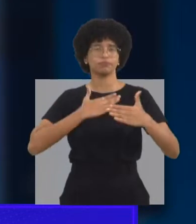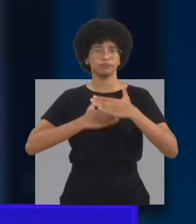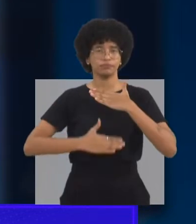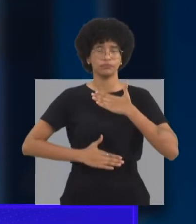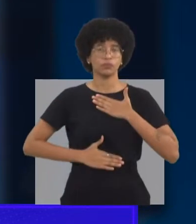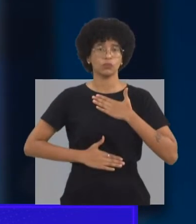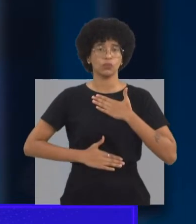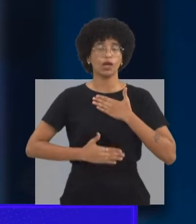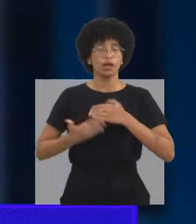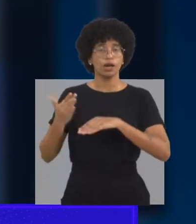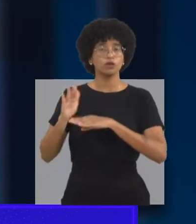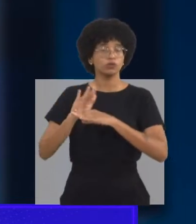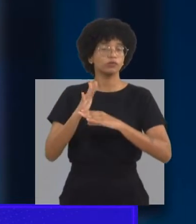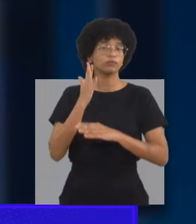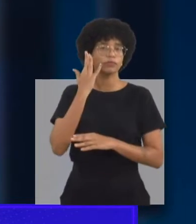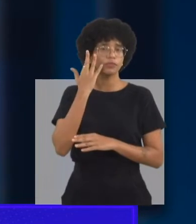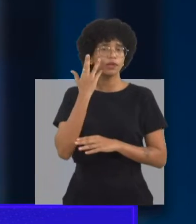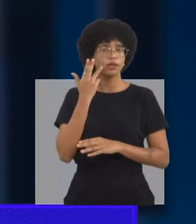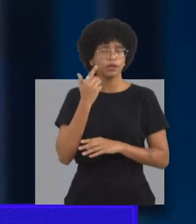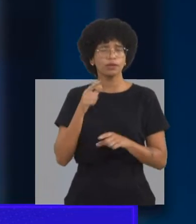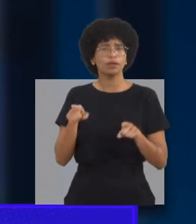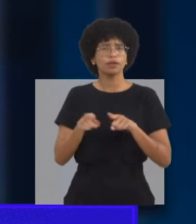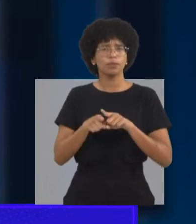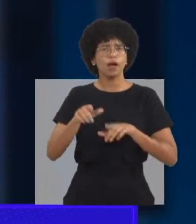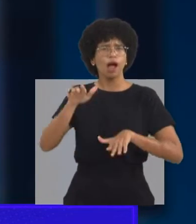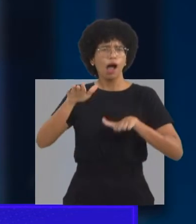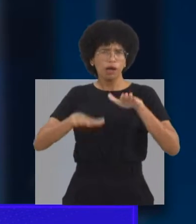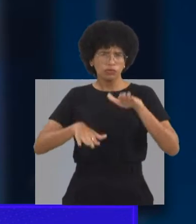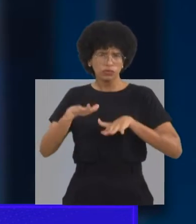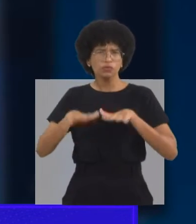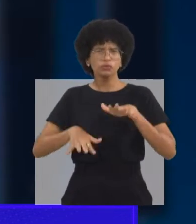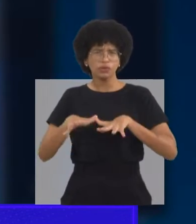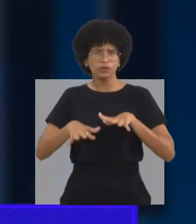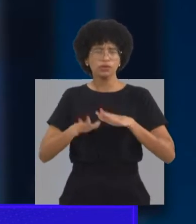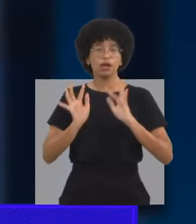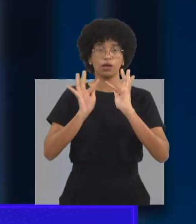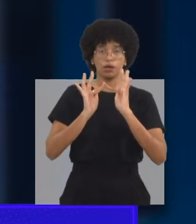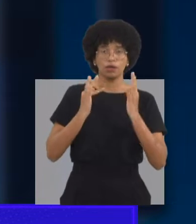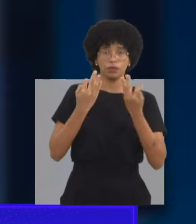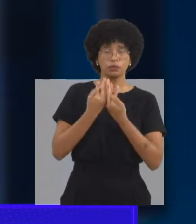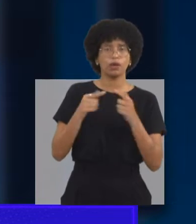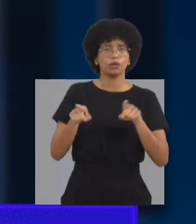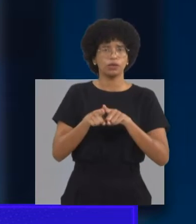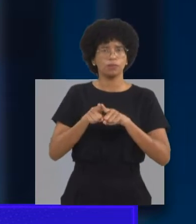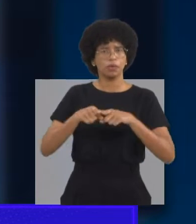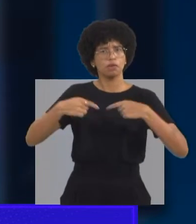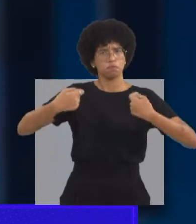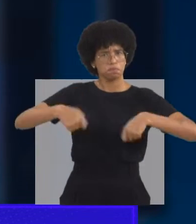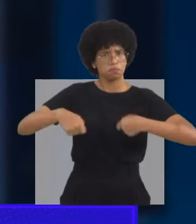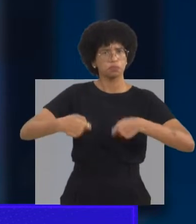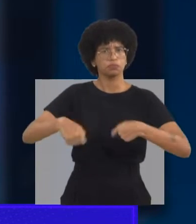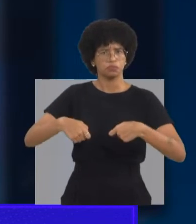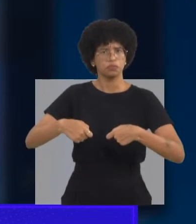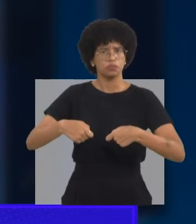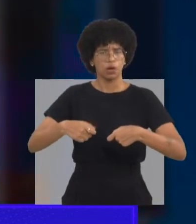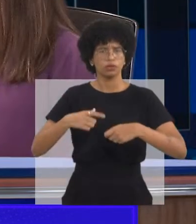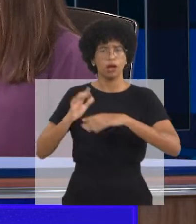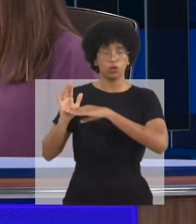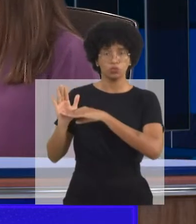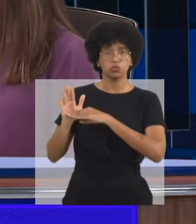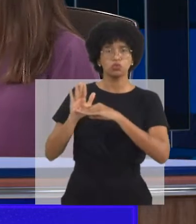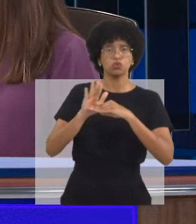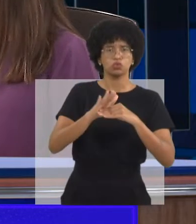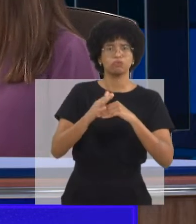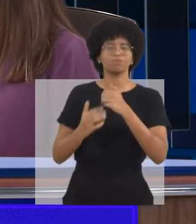avaliações de desempenho, que vai mostrar exatamente o desenvolvimento daquela criança. Bom, o